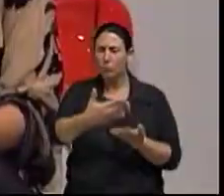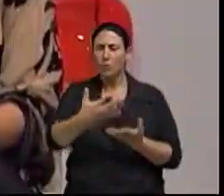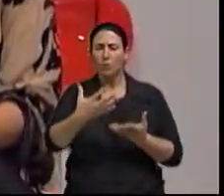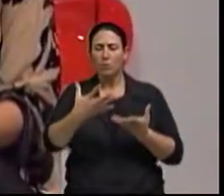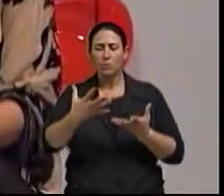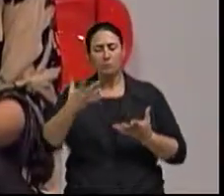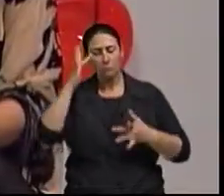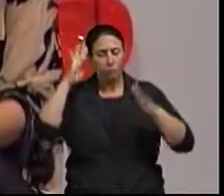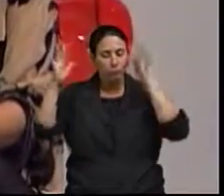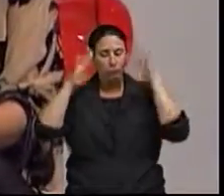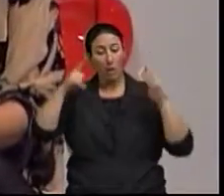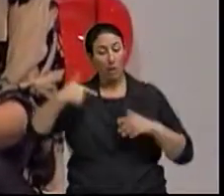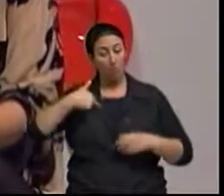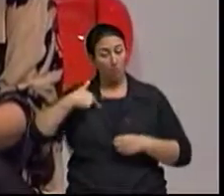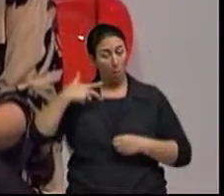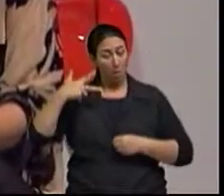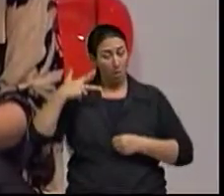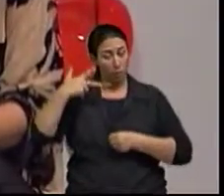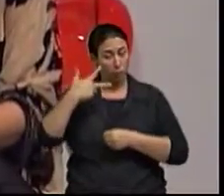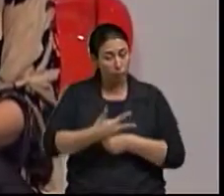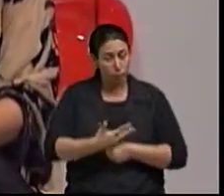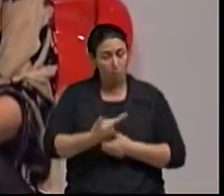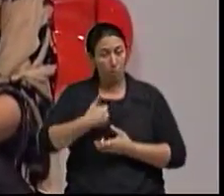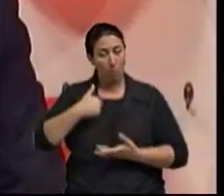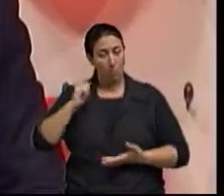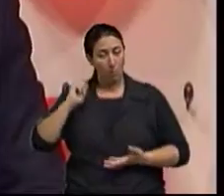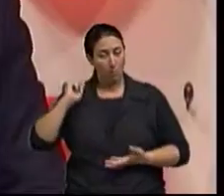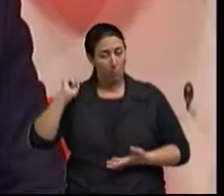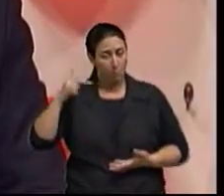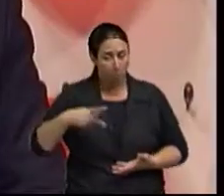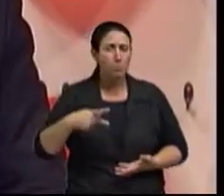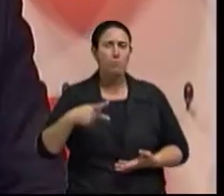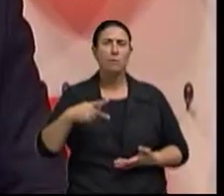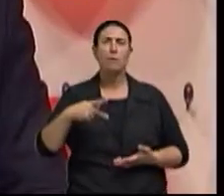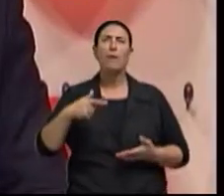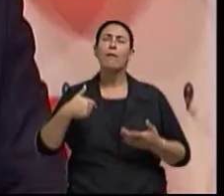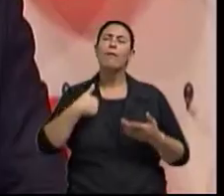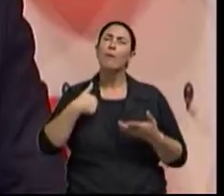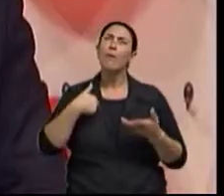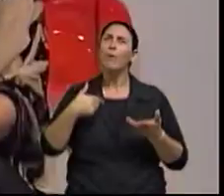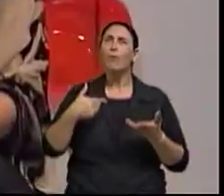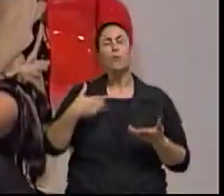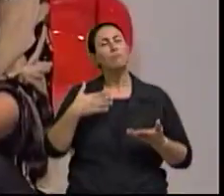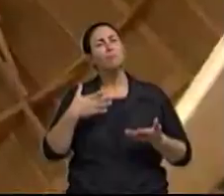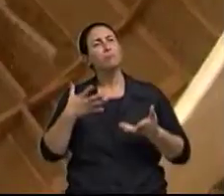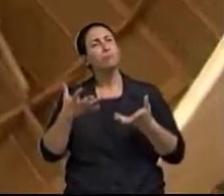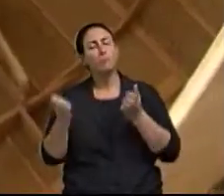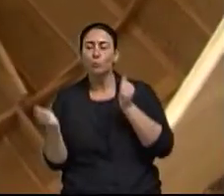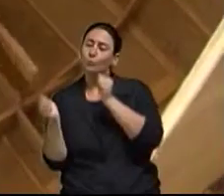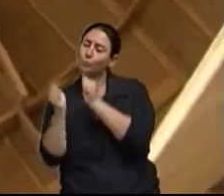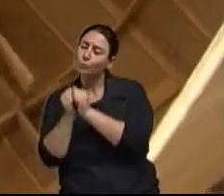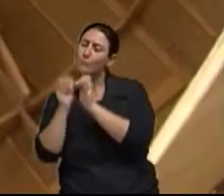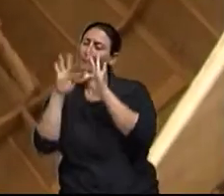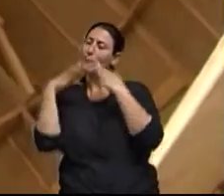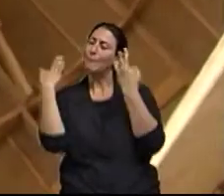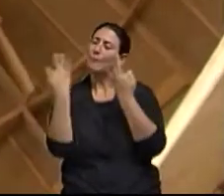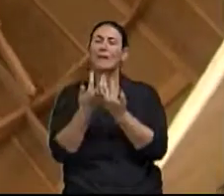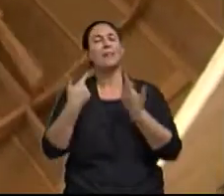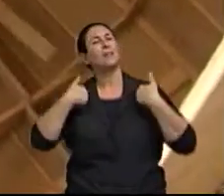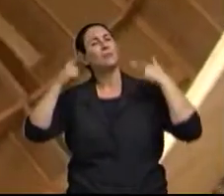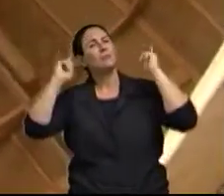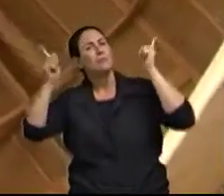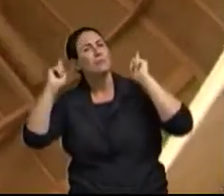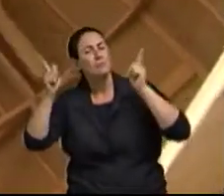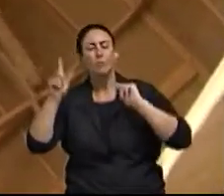isso, que é capaz de colocar, tranquilidade para fazer o que quisesse, ficar com os netos, por exemplo, trabalhar